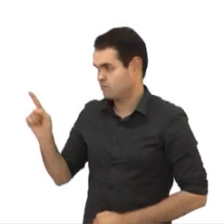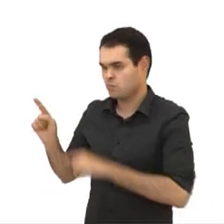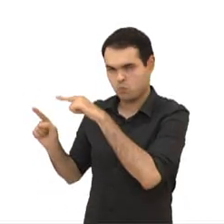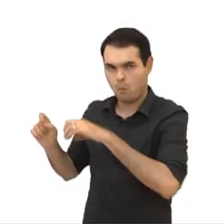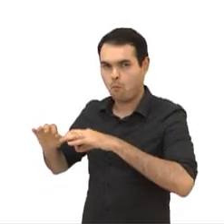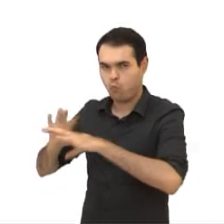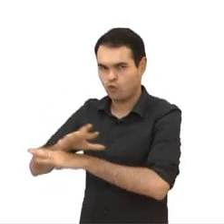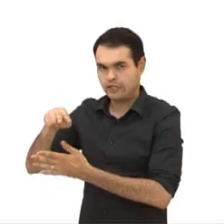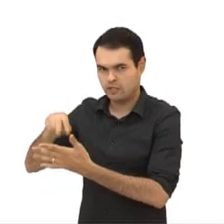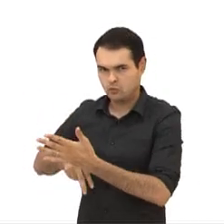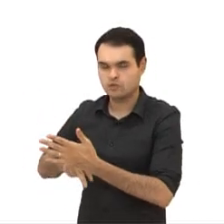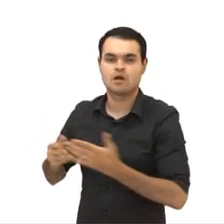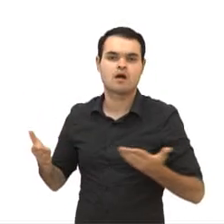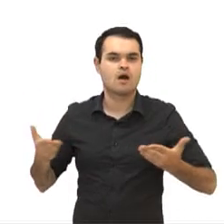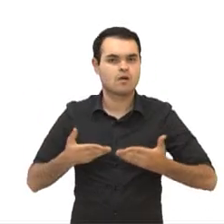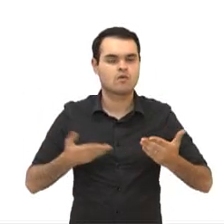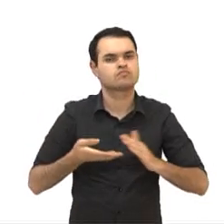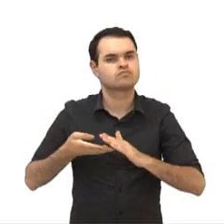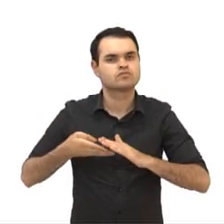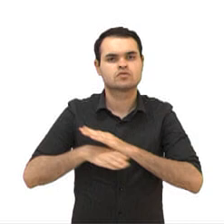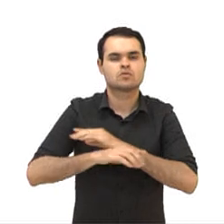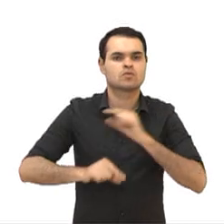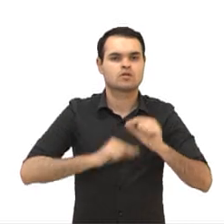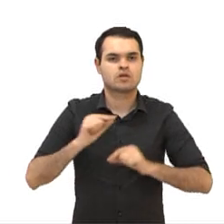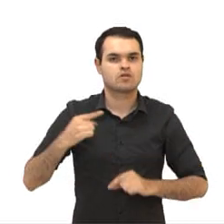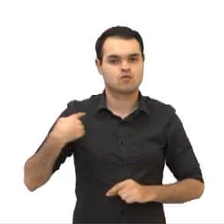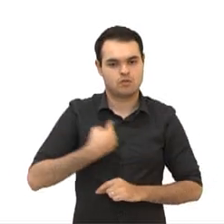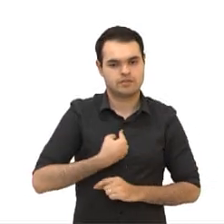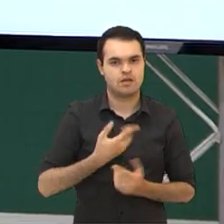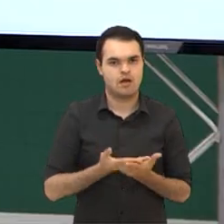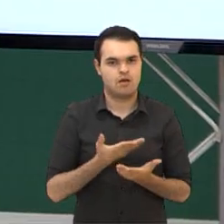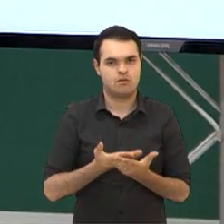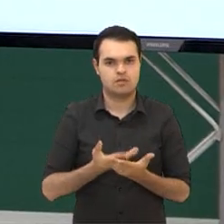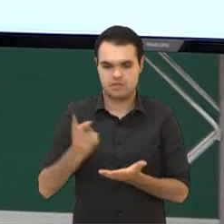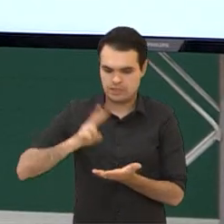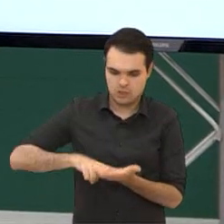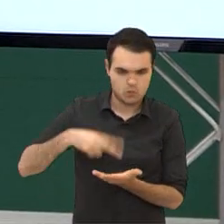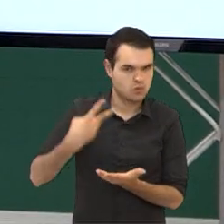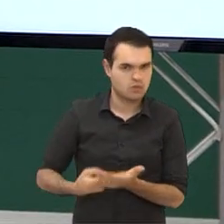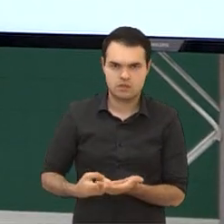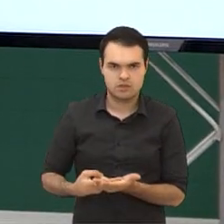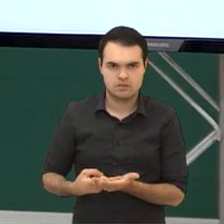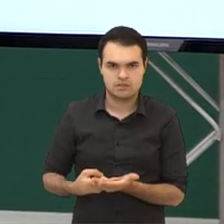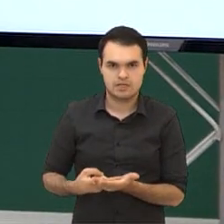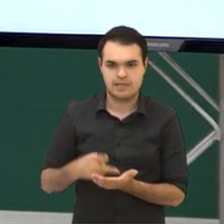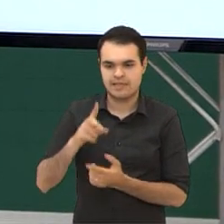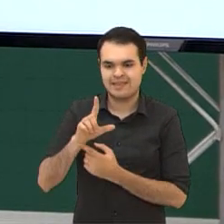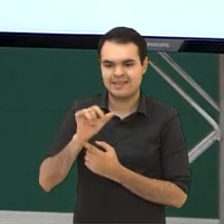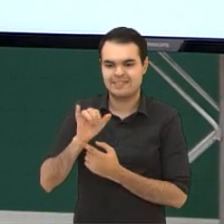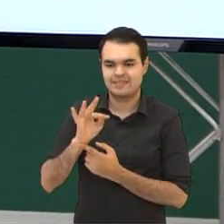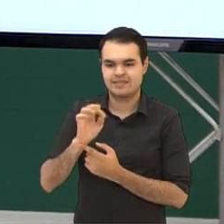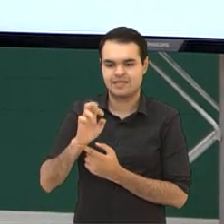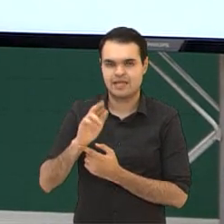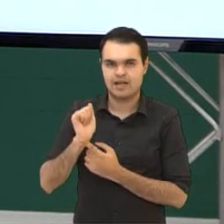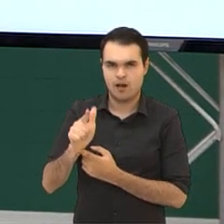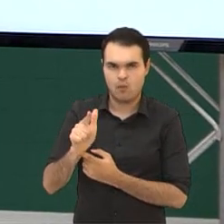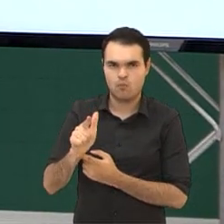pessoal está acostumado, a gente aqui na nossa aula, a gente não traduz de modo literal, tá ok?